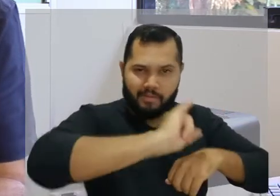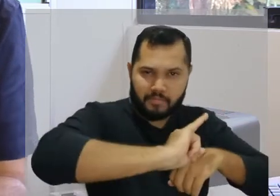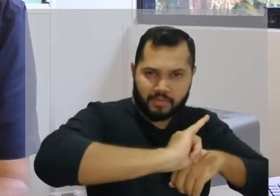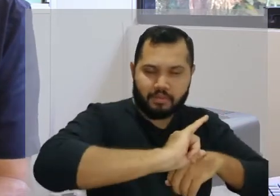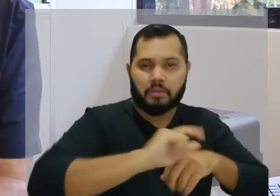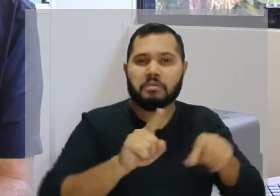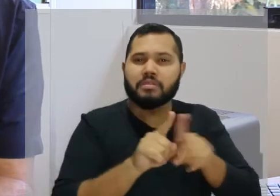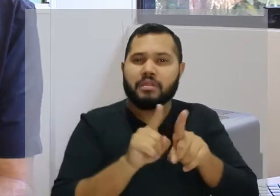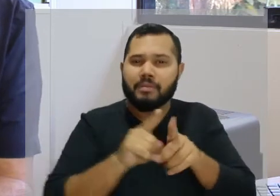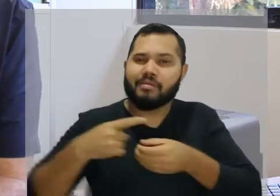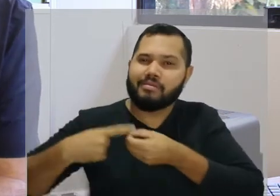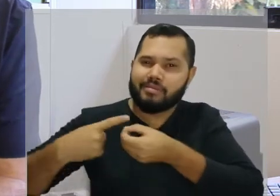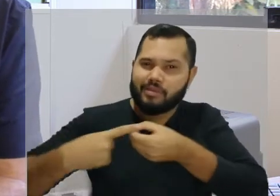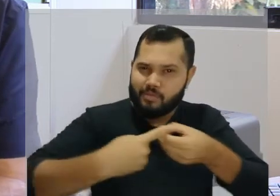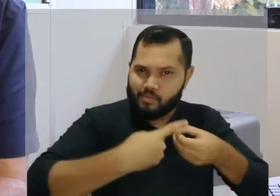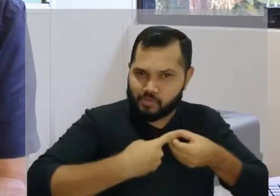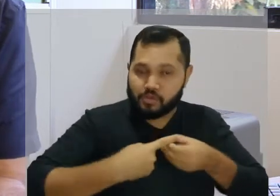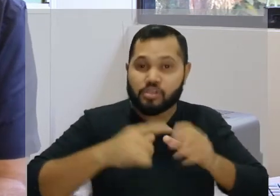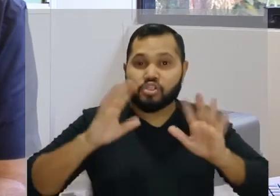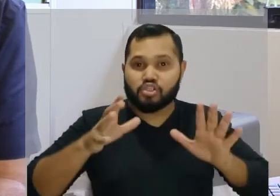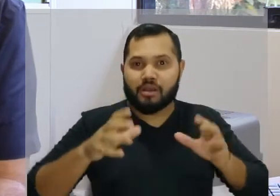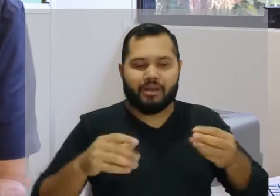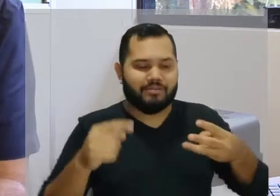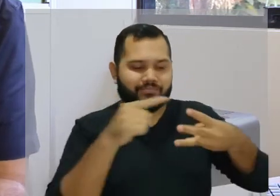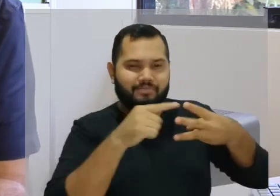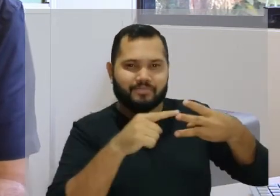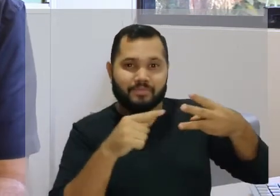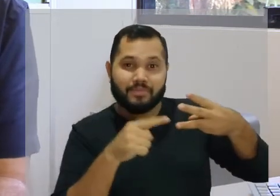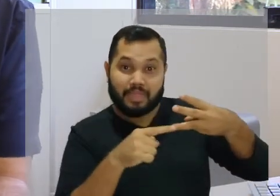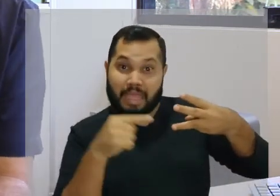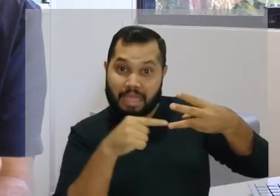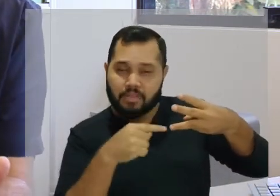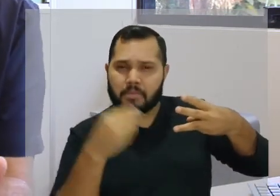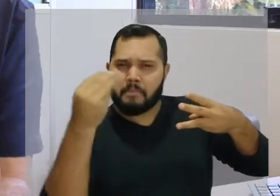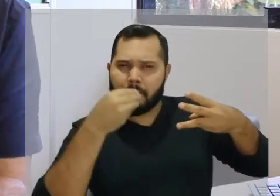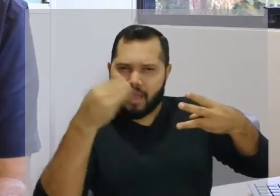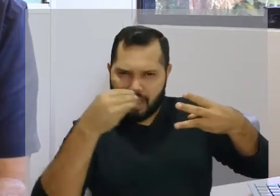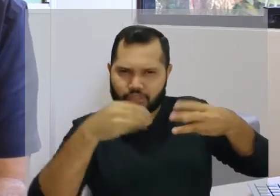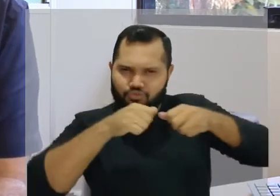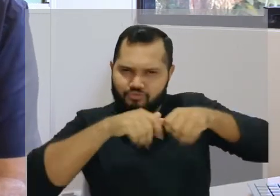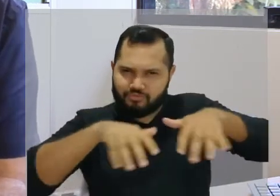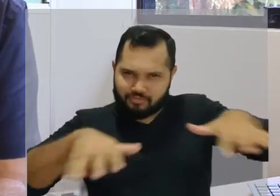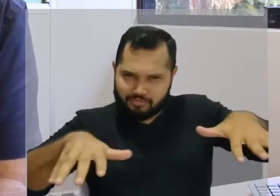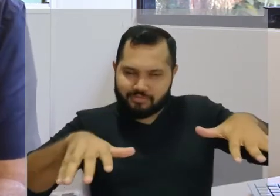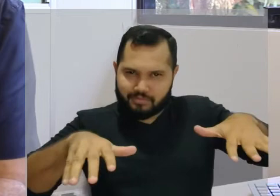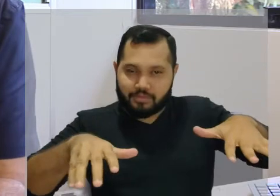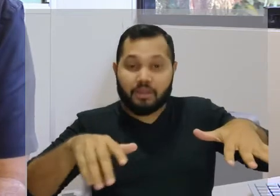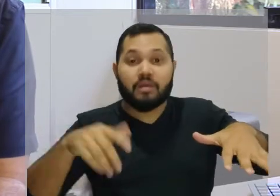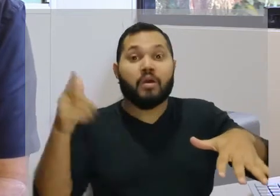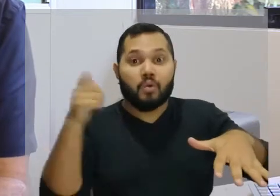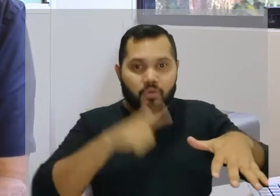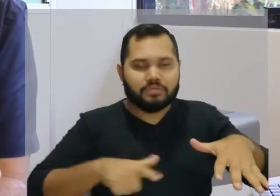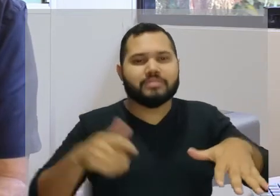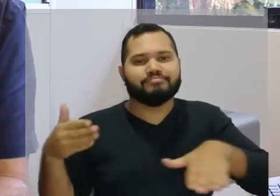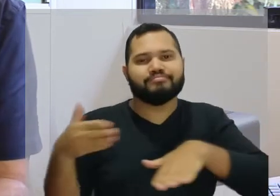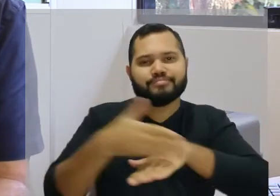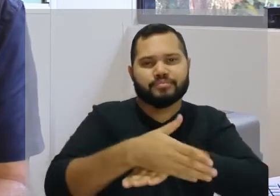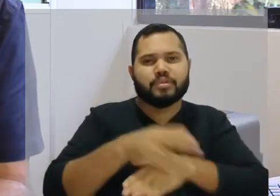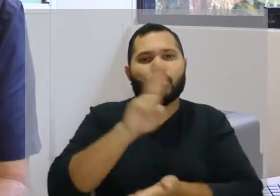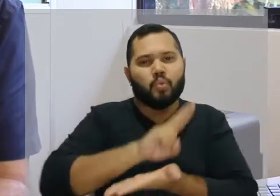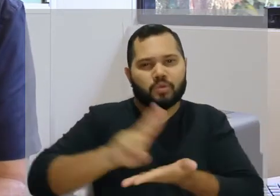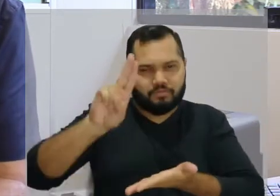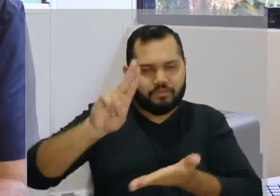se a capital e os campi vão estar na classificação de risco baixo, para que possamos